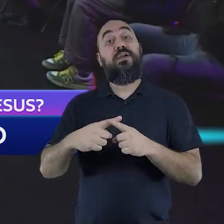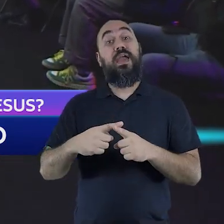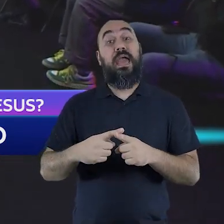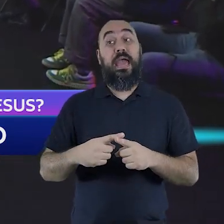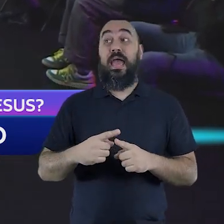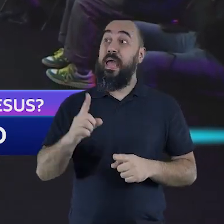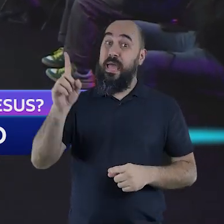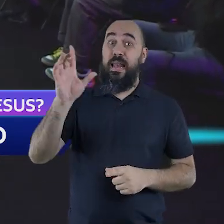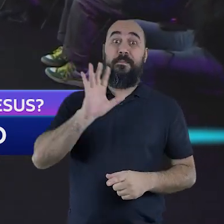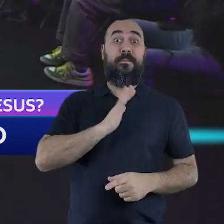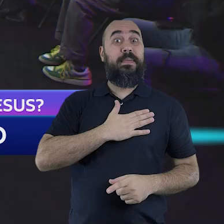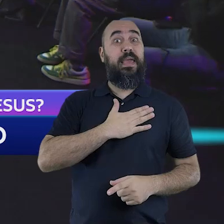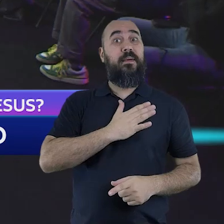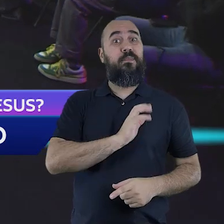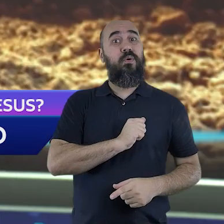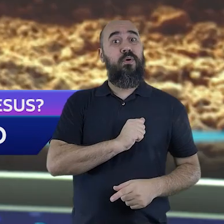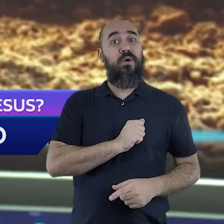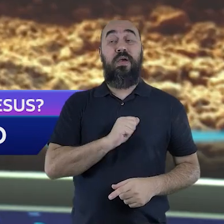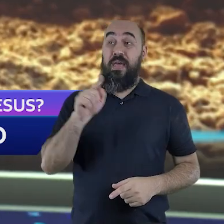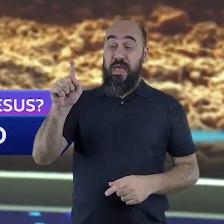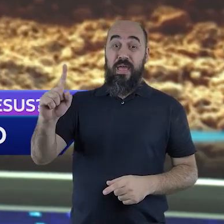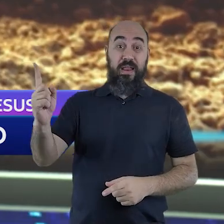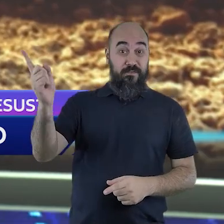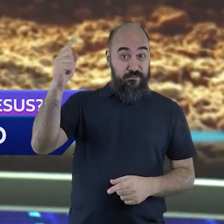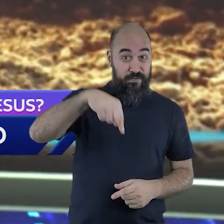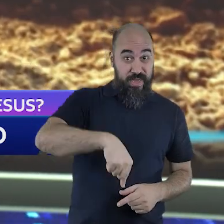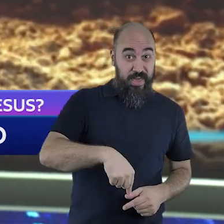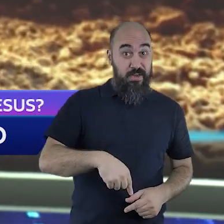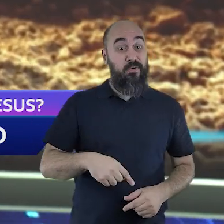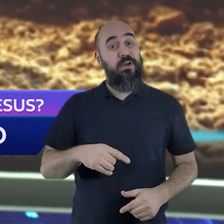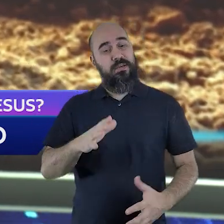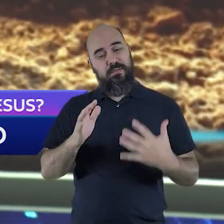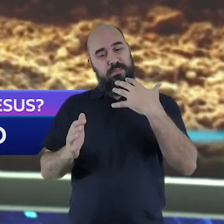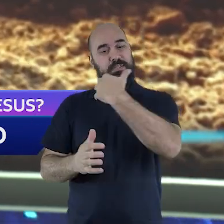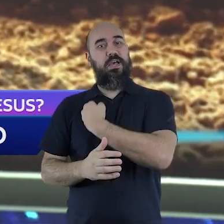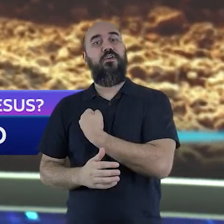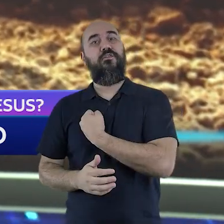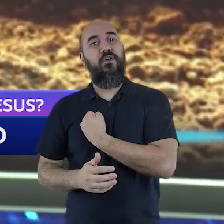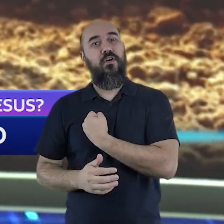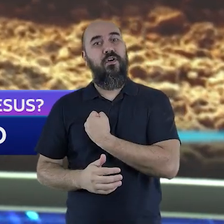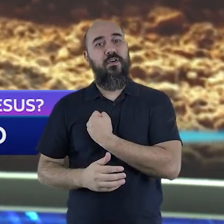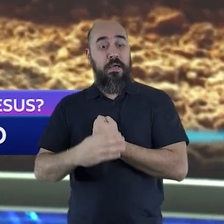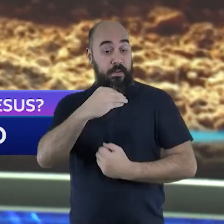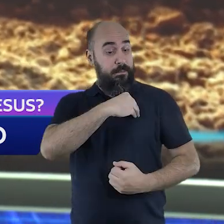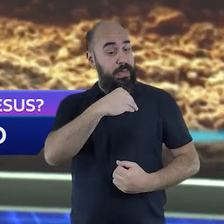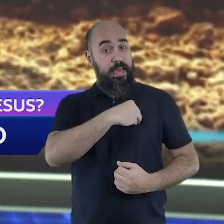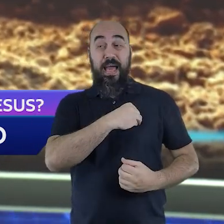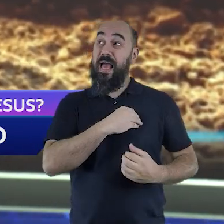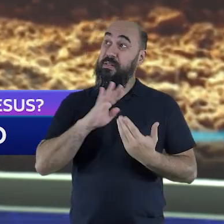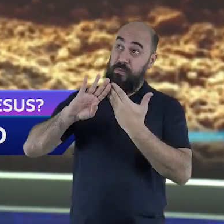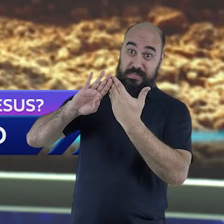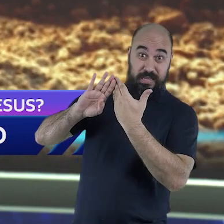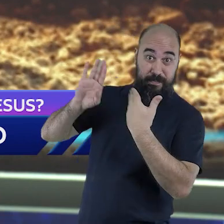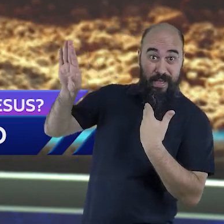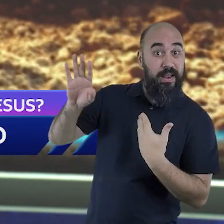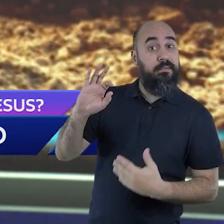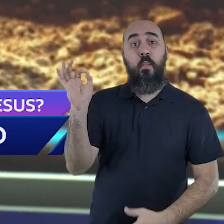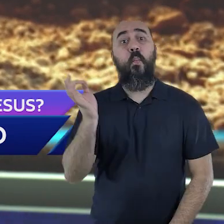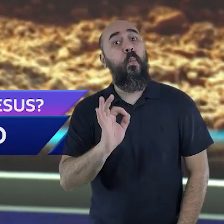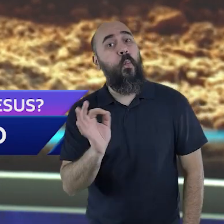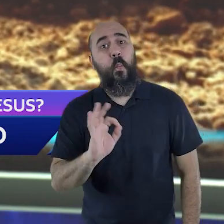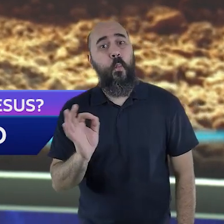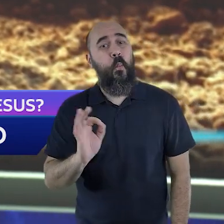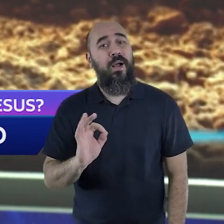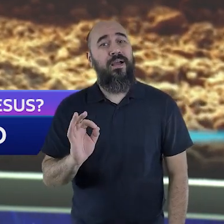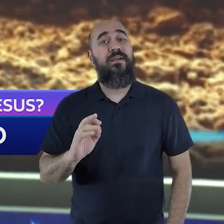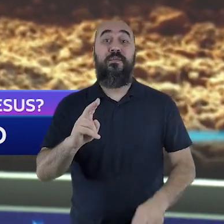éramos inimigos. A ponte foi construída. O abismo do pecado já não mais nos separa de Deus.